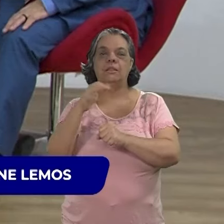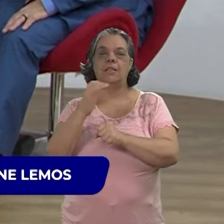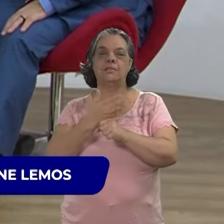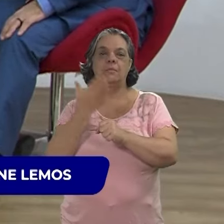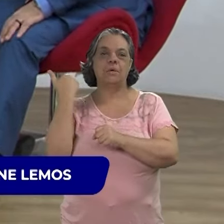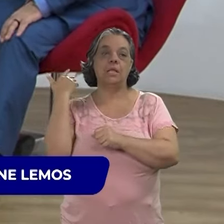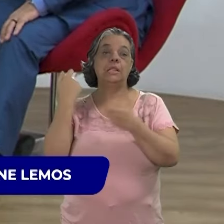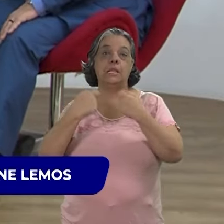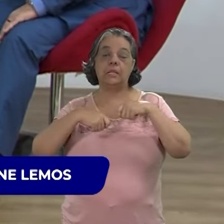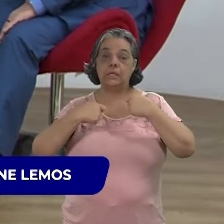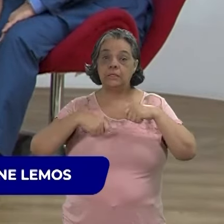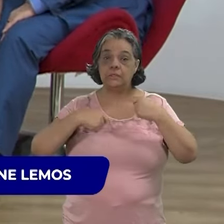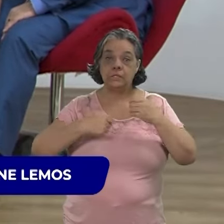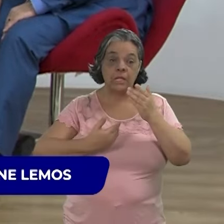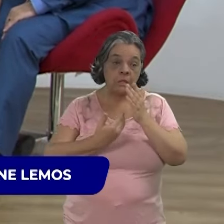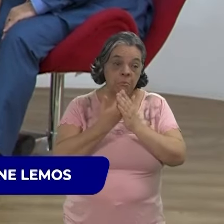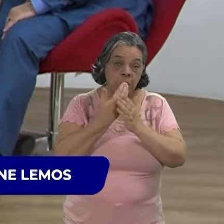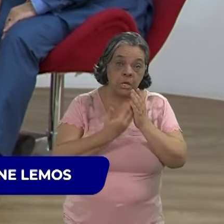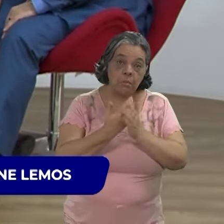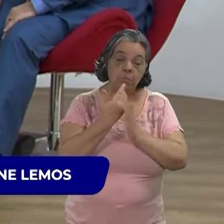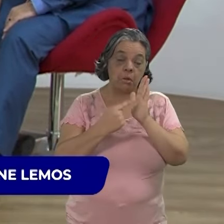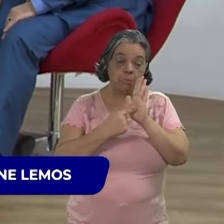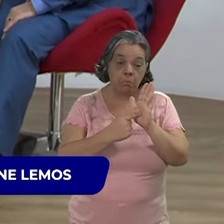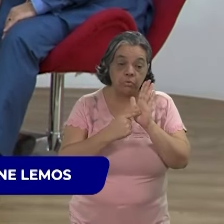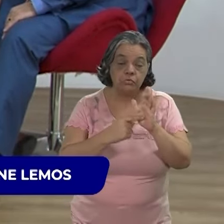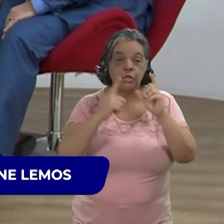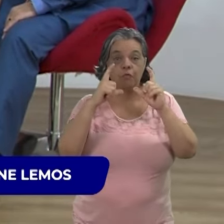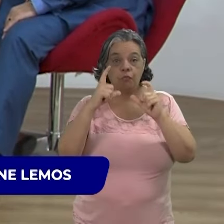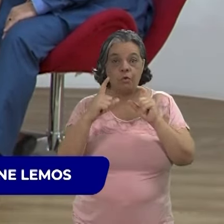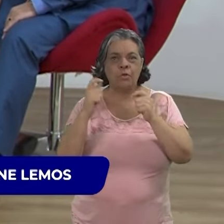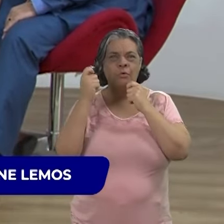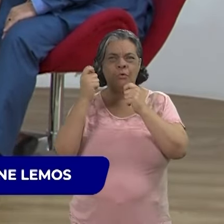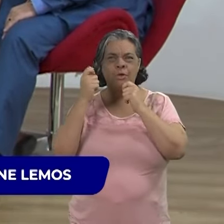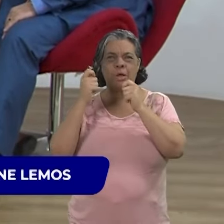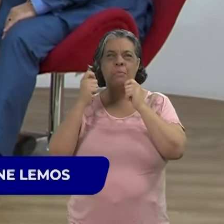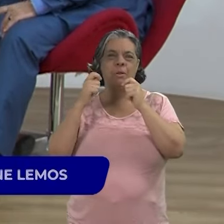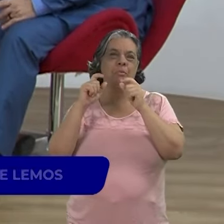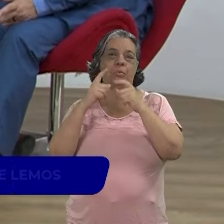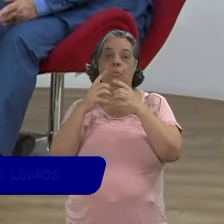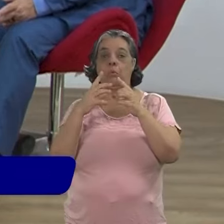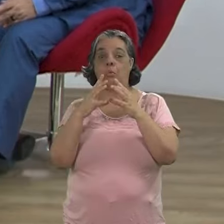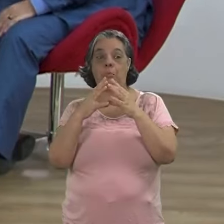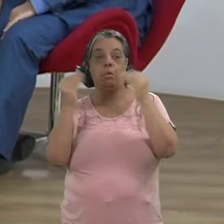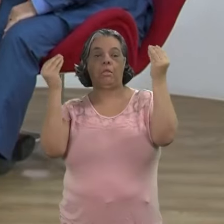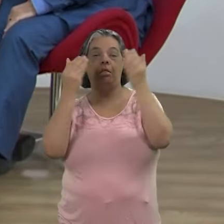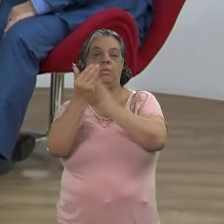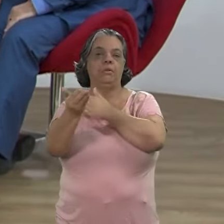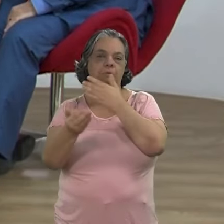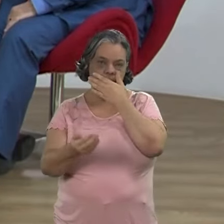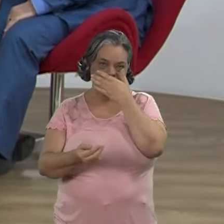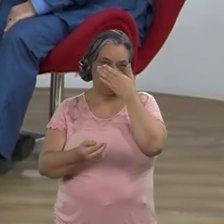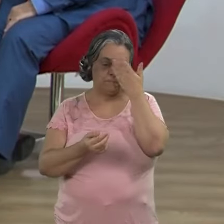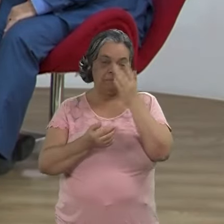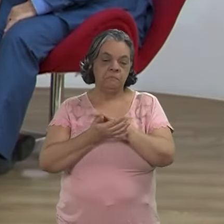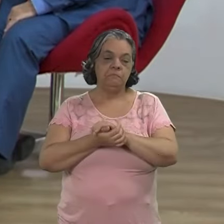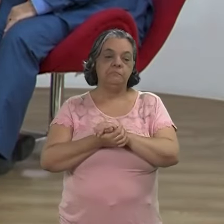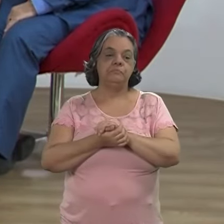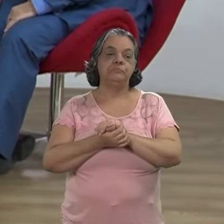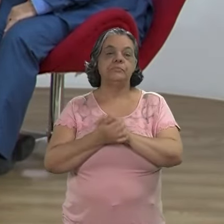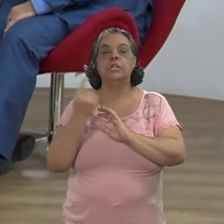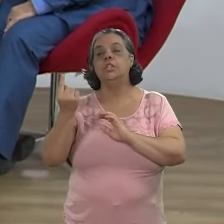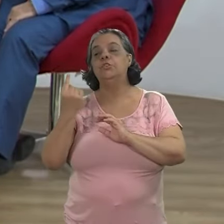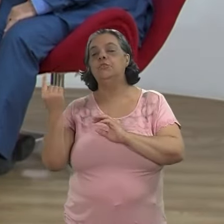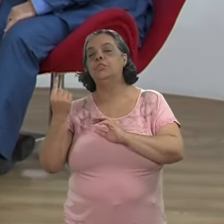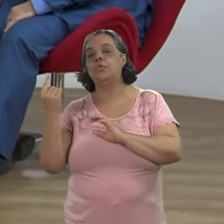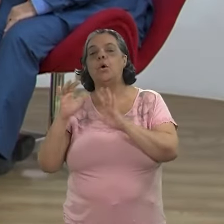algumas décadas atrás, gente tinha necessidade de ter que imprimir, ter que revelar a foto, torcer para o negativo não queimar, para a gente ter aquele registro de memória,